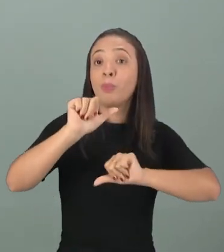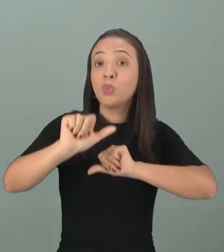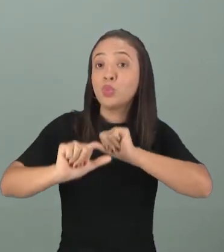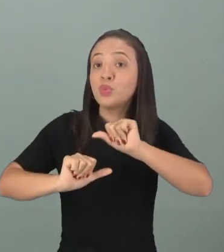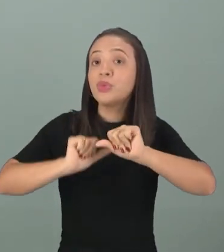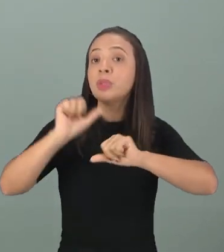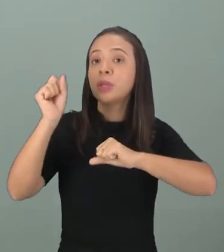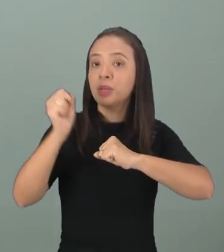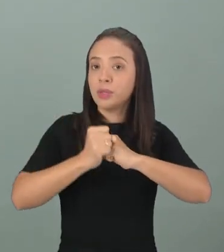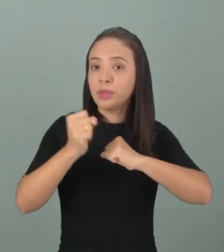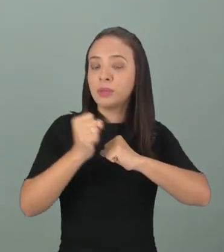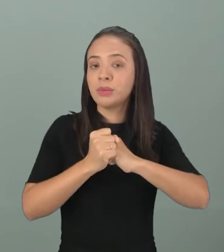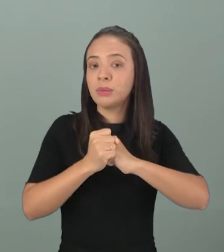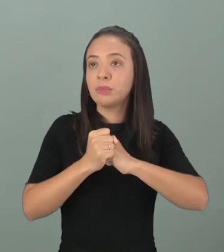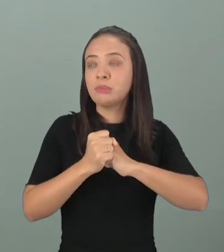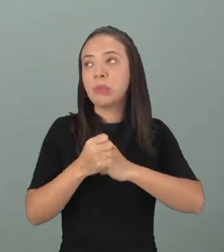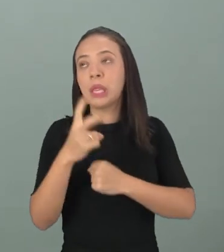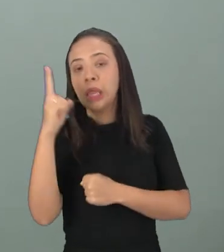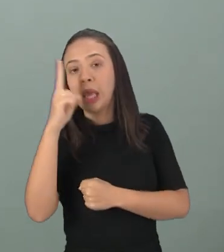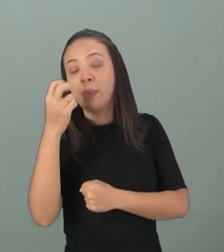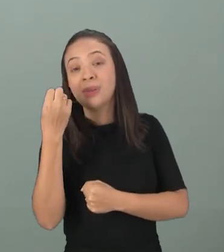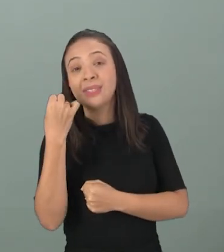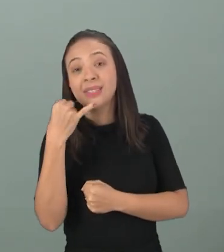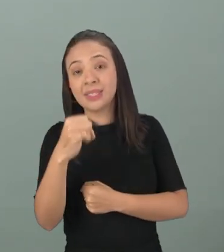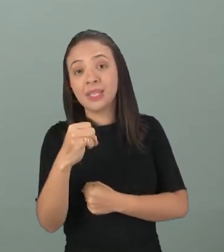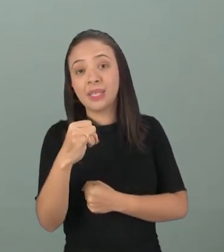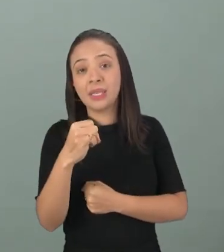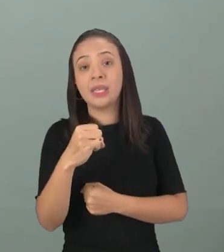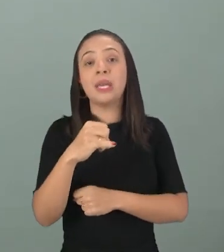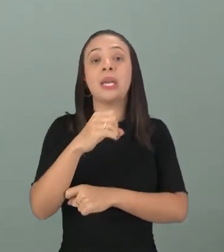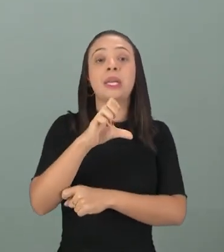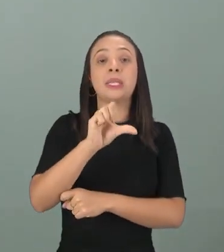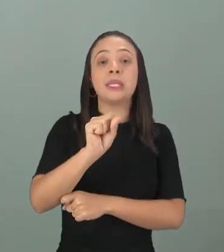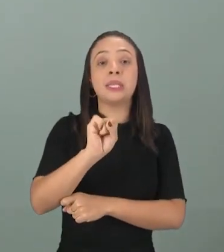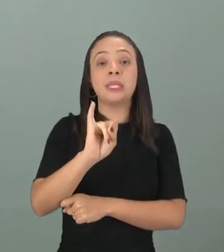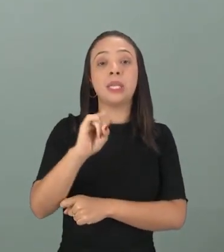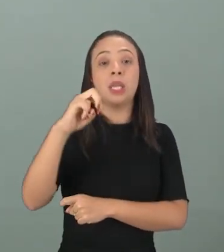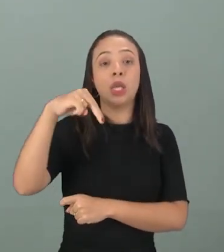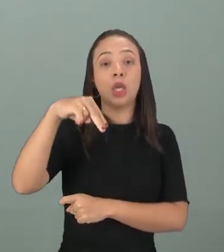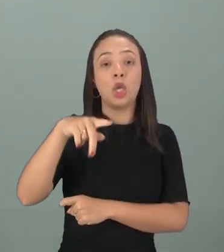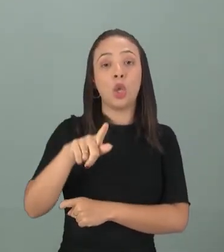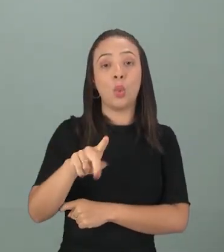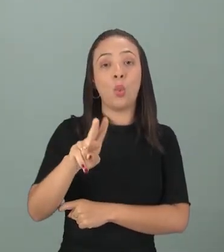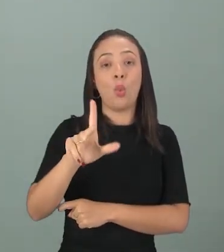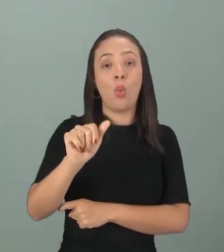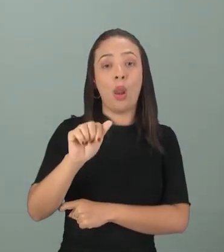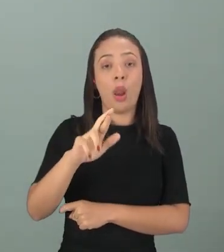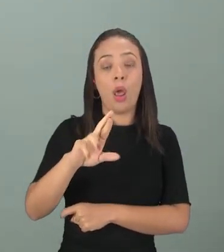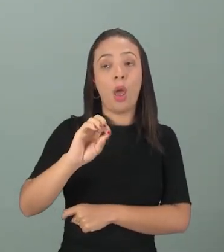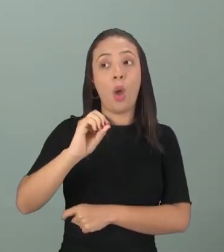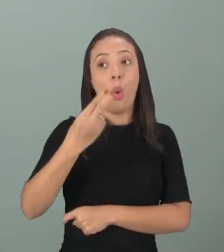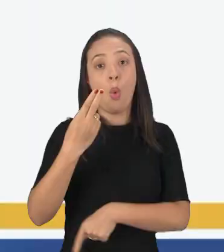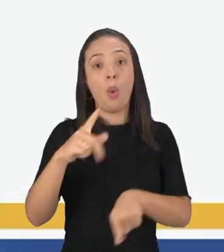desse substantivo, considerando singular e plural. Acompanha comigo, Anathalie, um exemplo. Vamos lá.